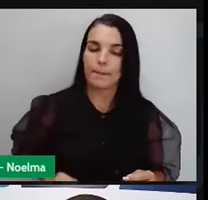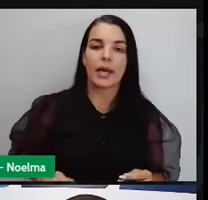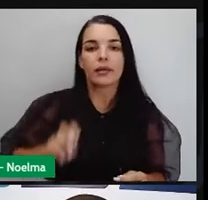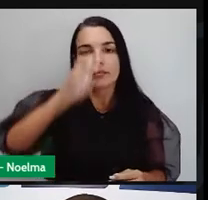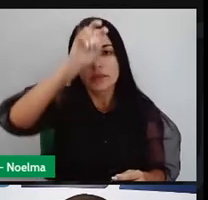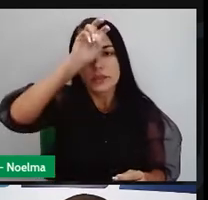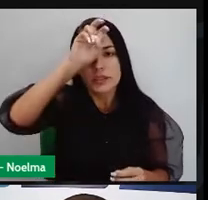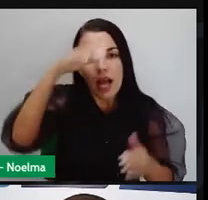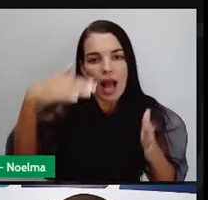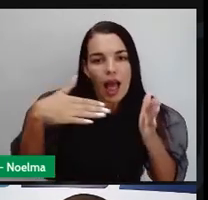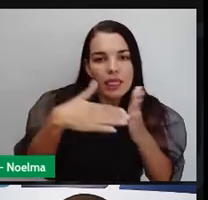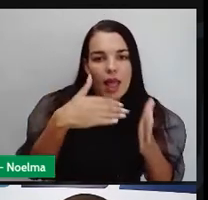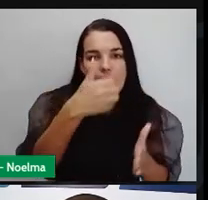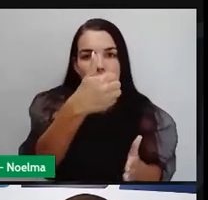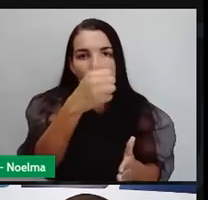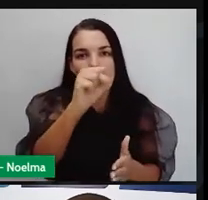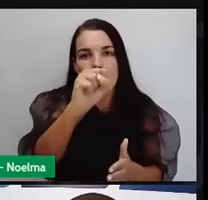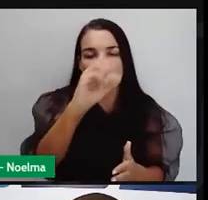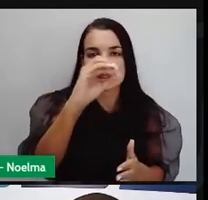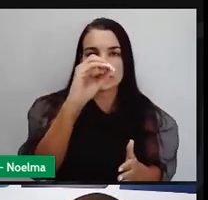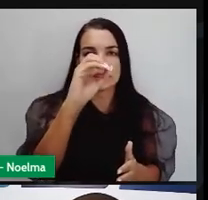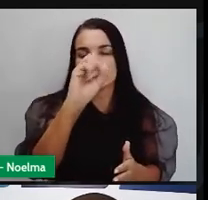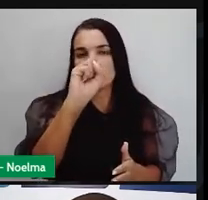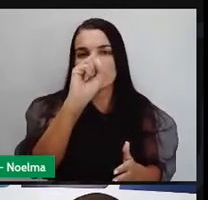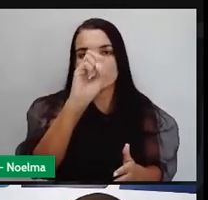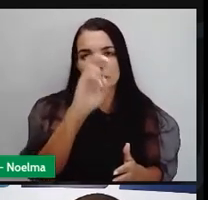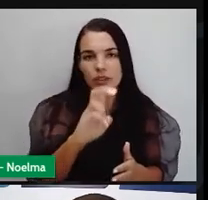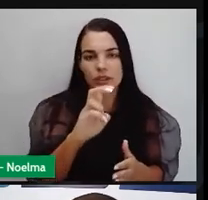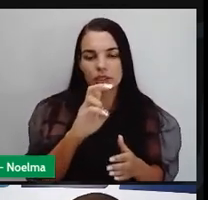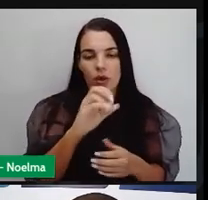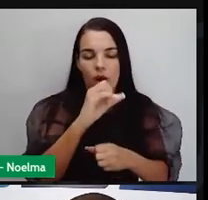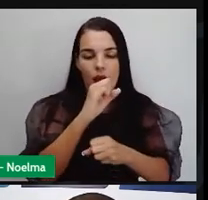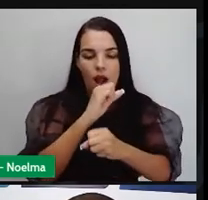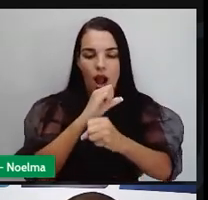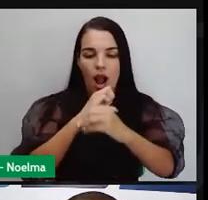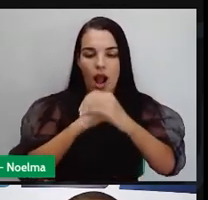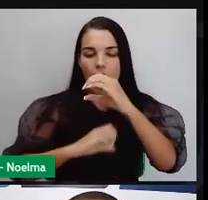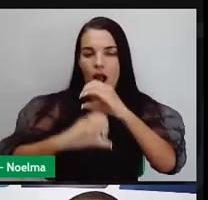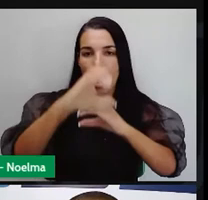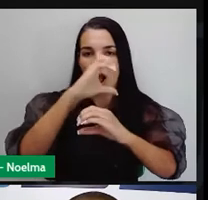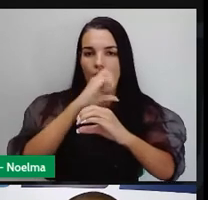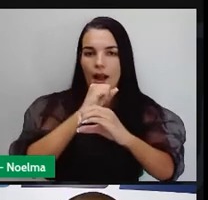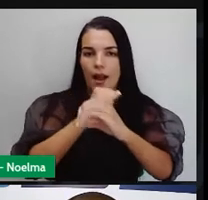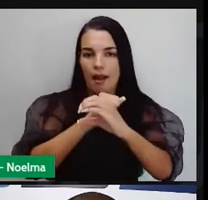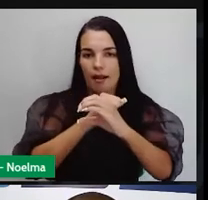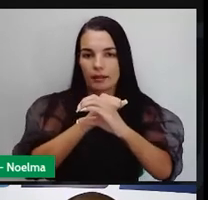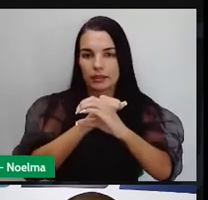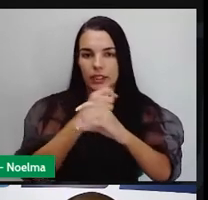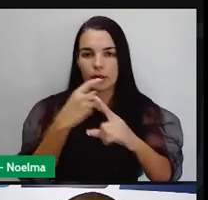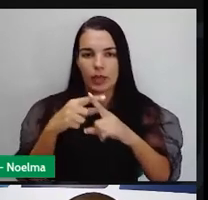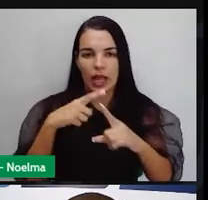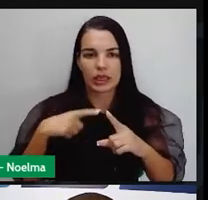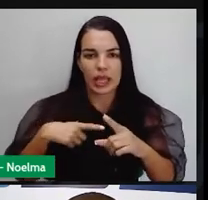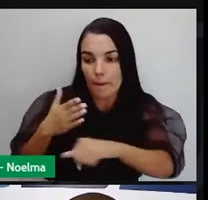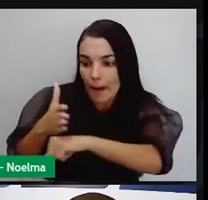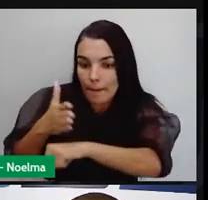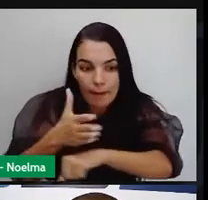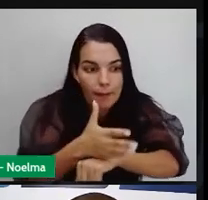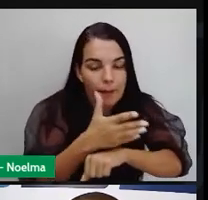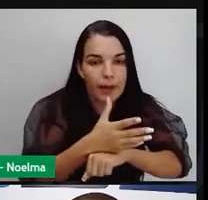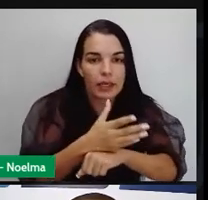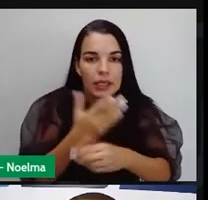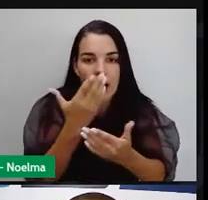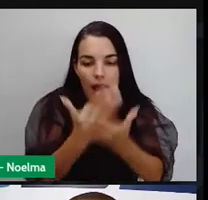vai até 1085, que é quando o Egito sofre uma série de invasões e acaba deixando de